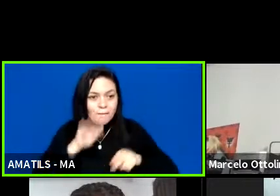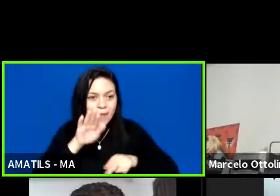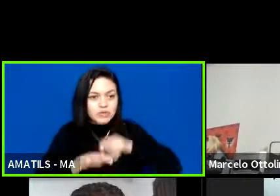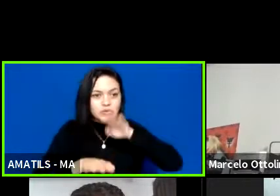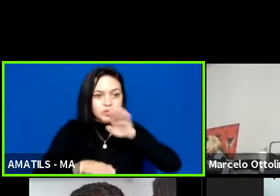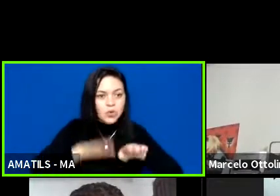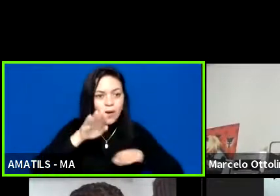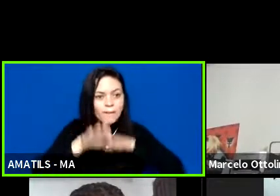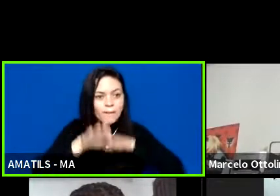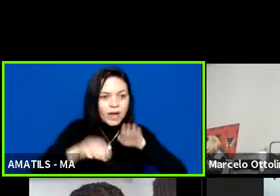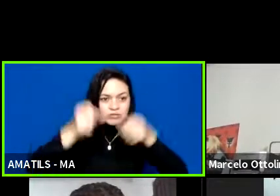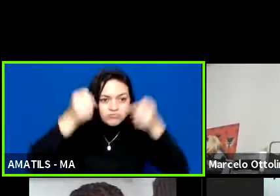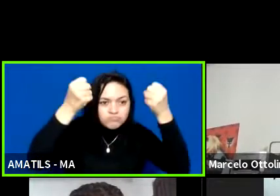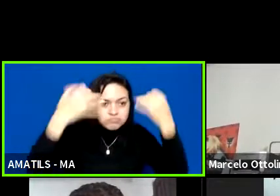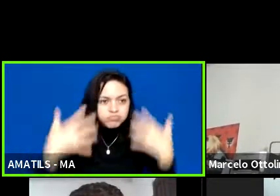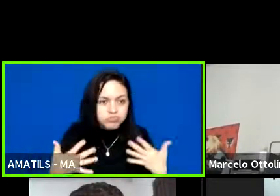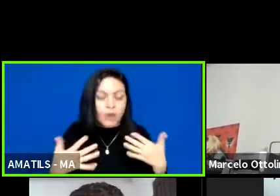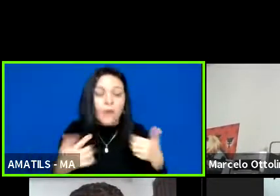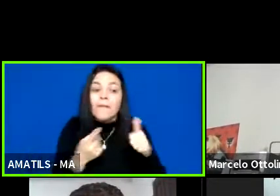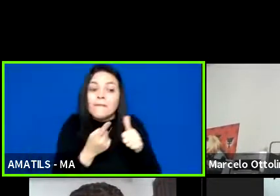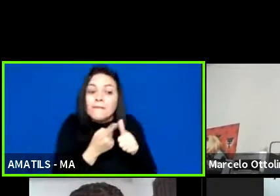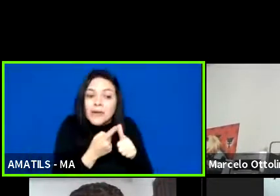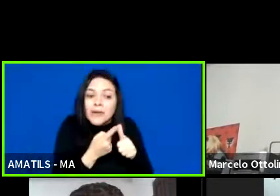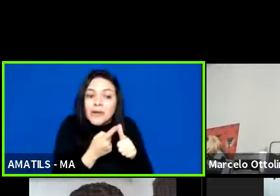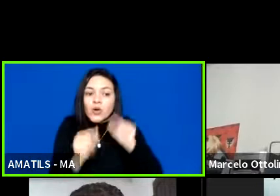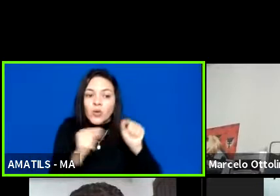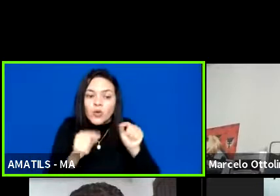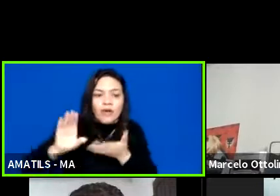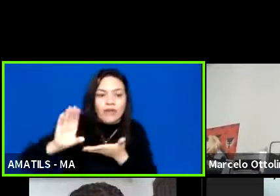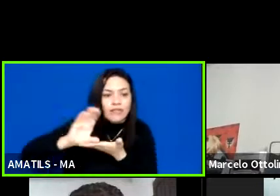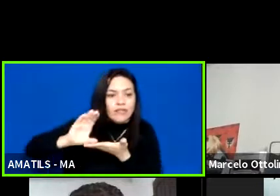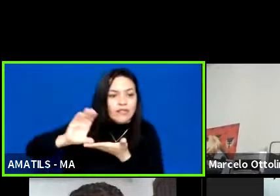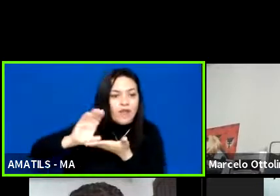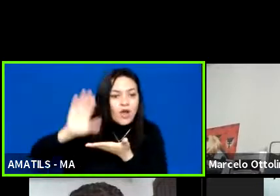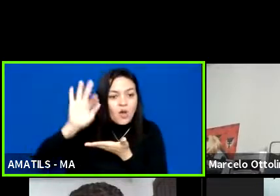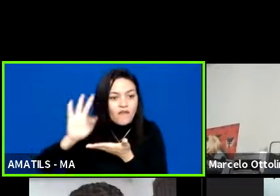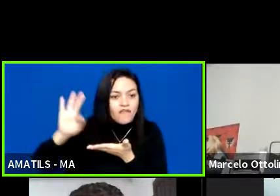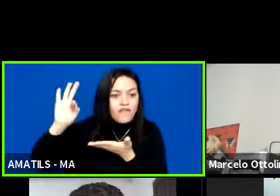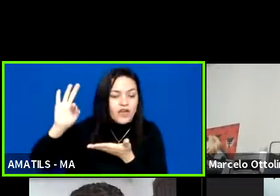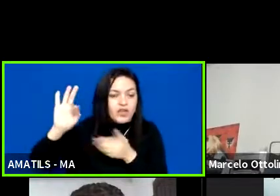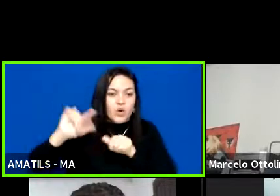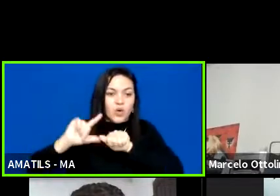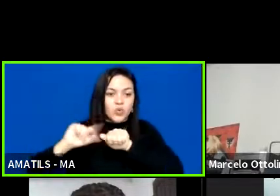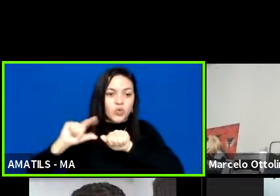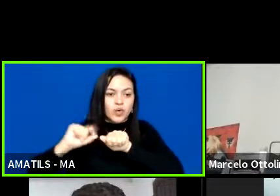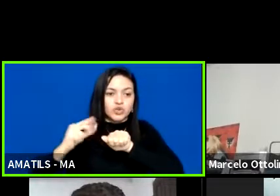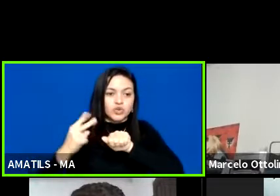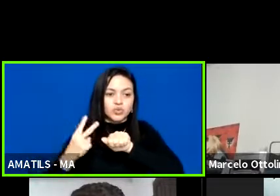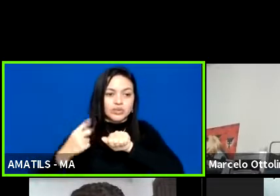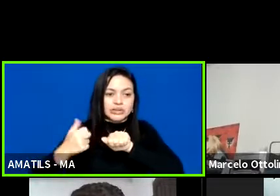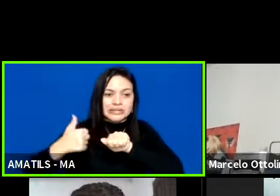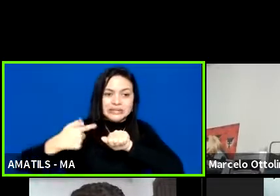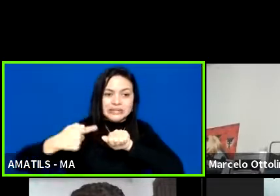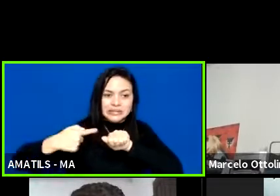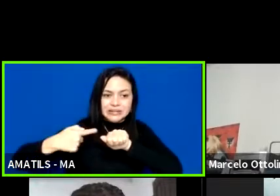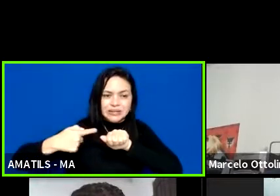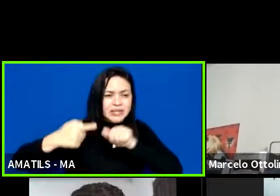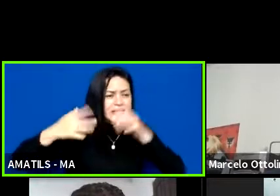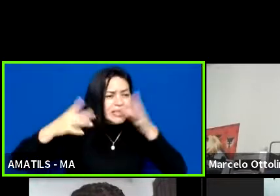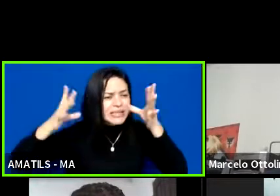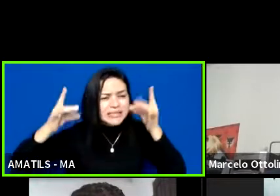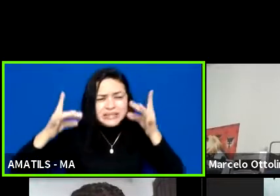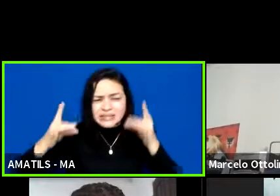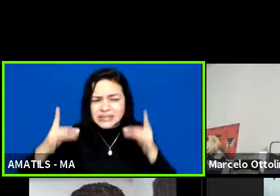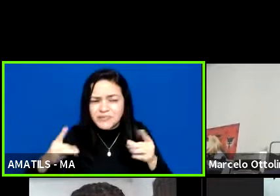O primeiro ponto está na Constituição Federal no seu artigo 217 que trata especificamente